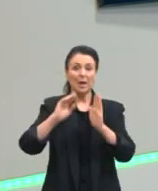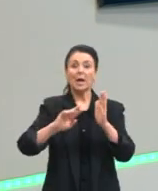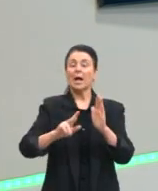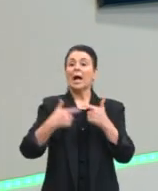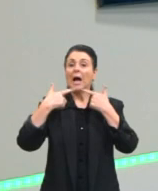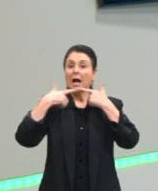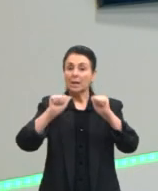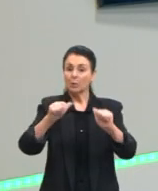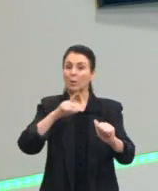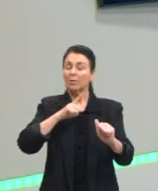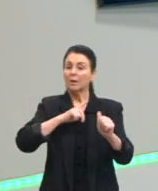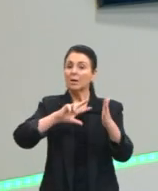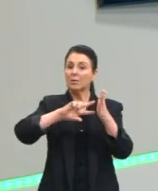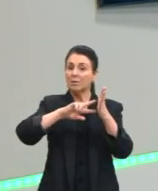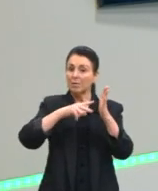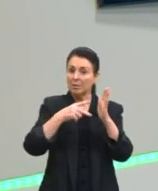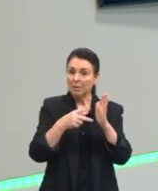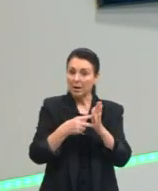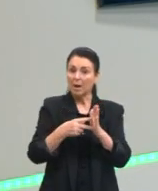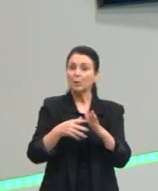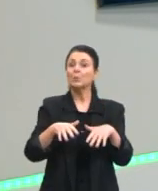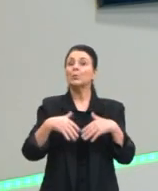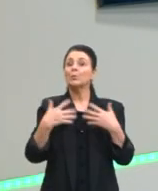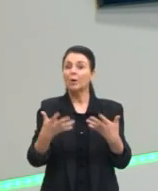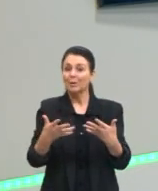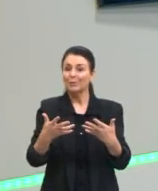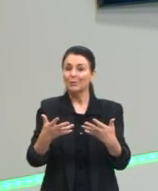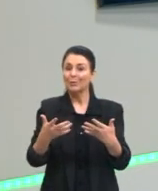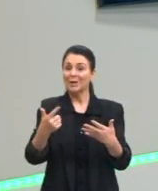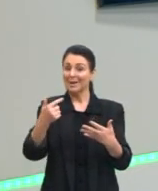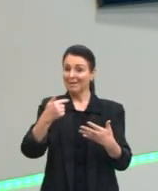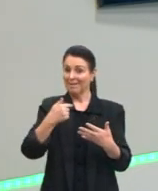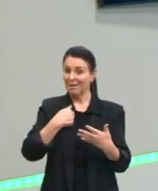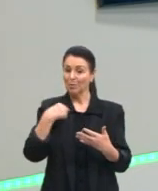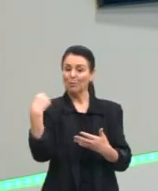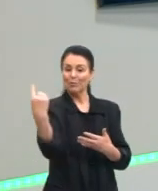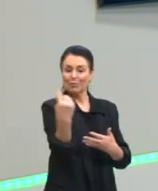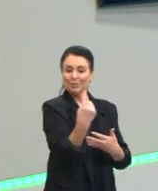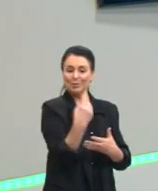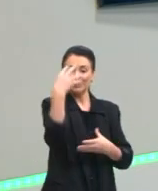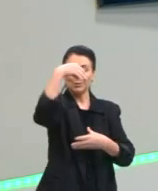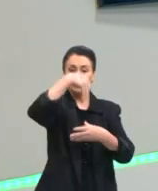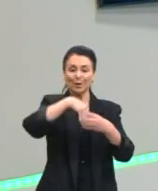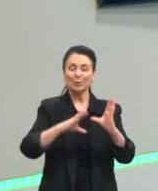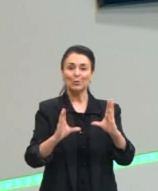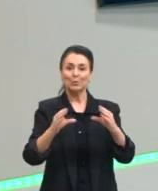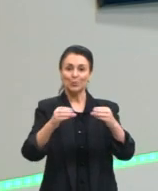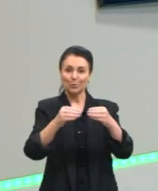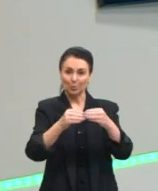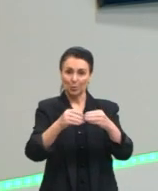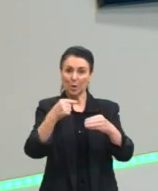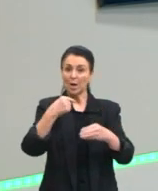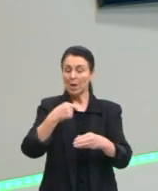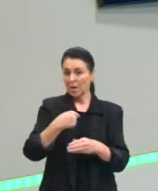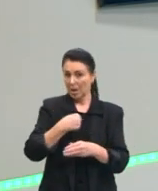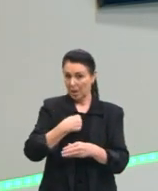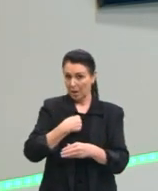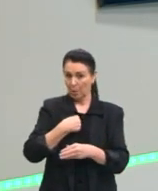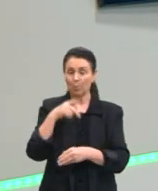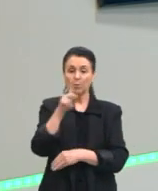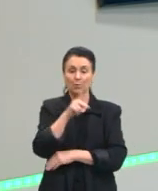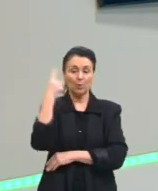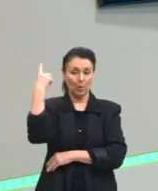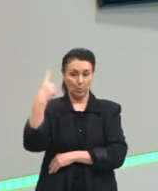preciso estar dentro de um determinado grupo linguístico. Eu, Luana, brasileira, falante nativa de